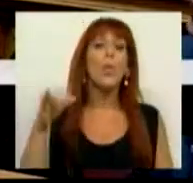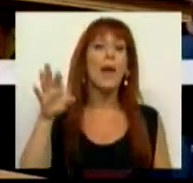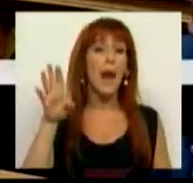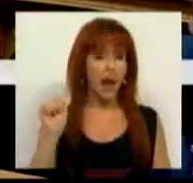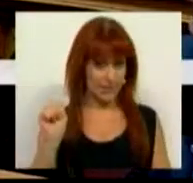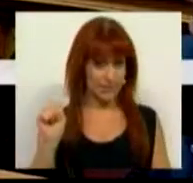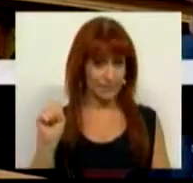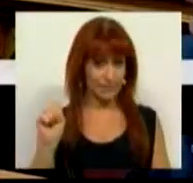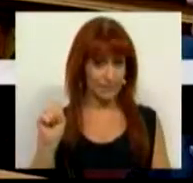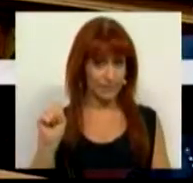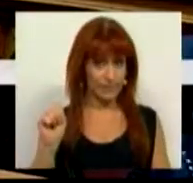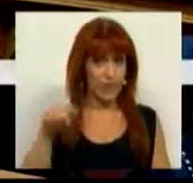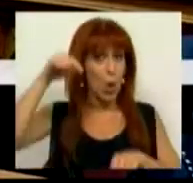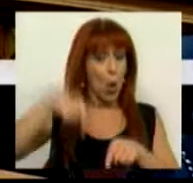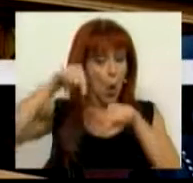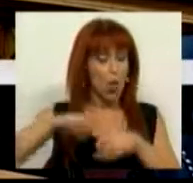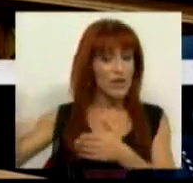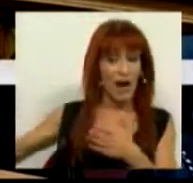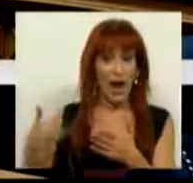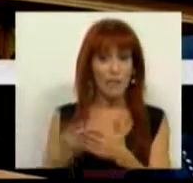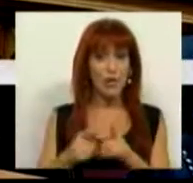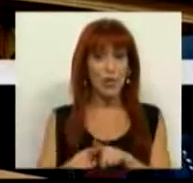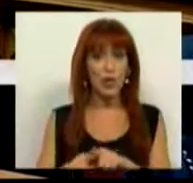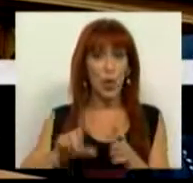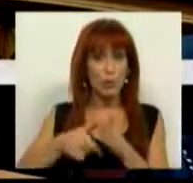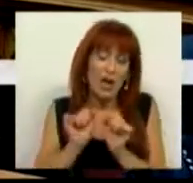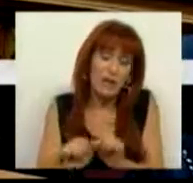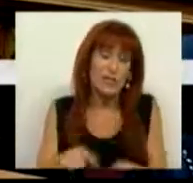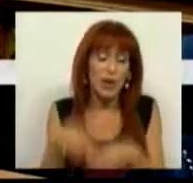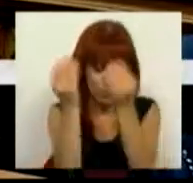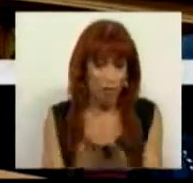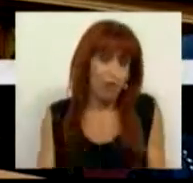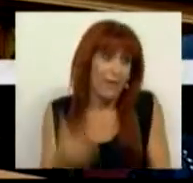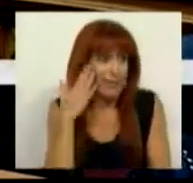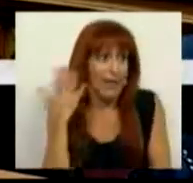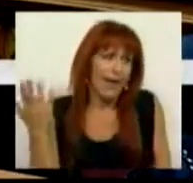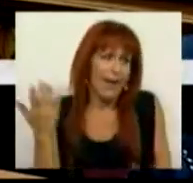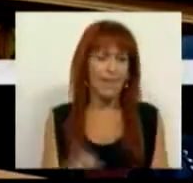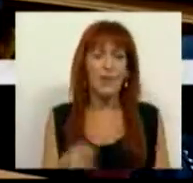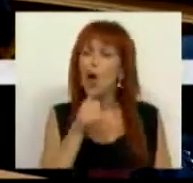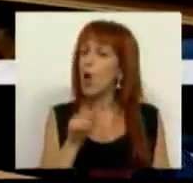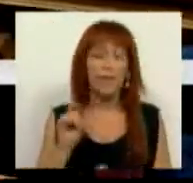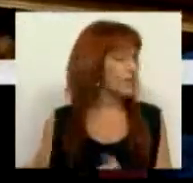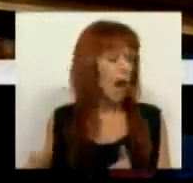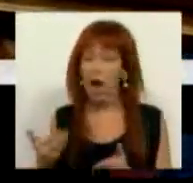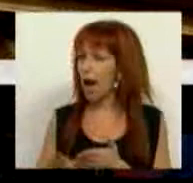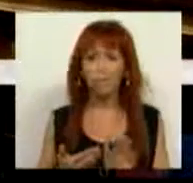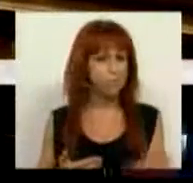Partido Socialista, ainda hoje, vai apresentar o seu projeto, que já estávamos a elaborar. Optámos por não